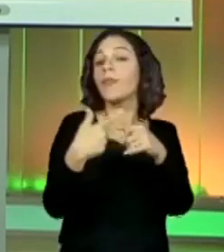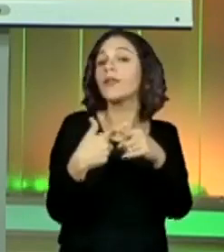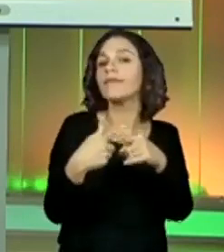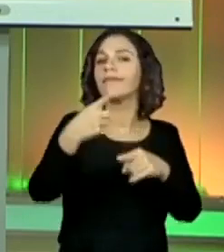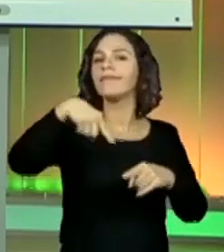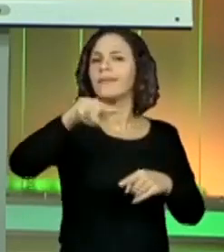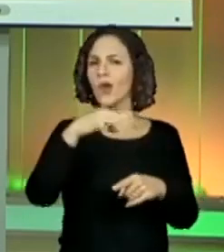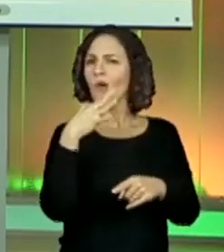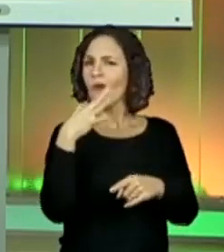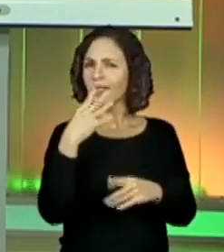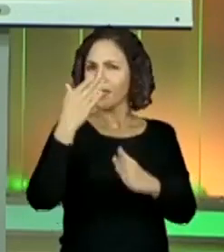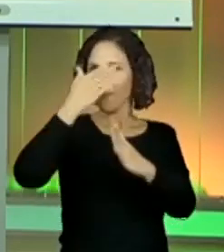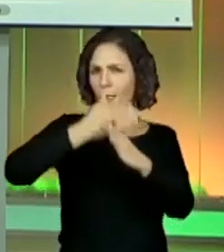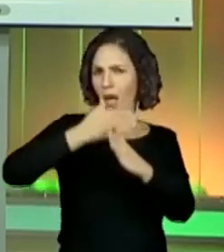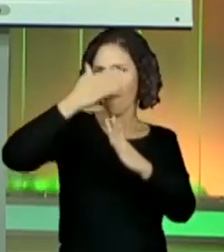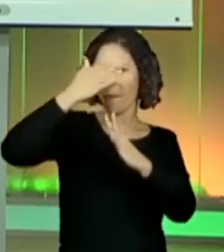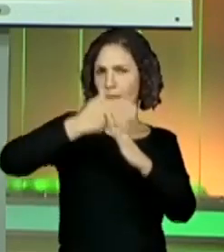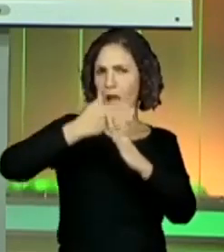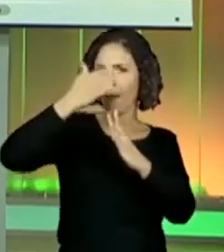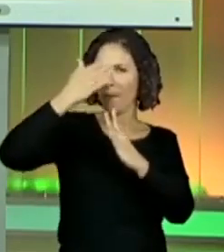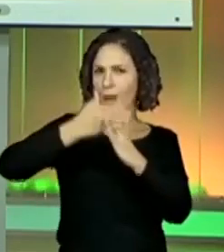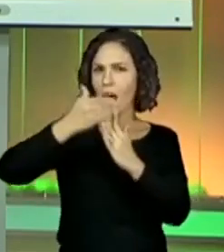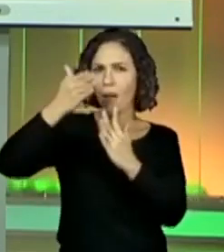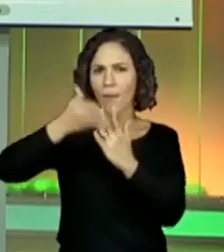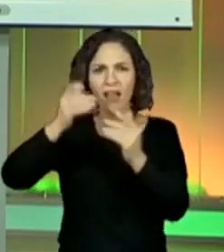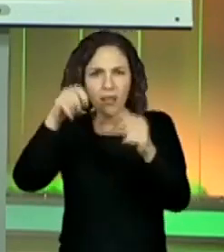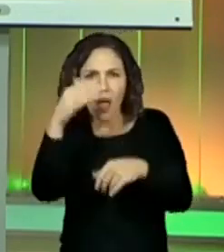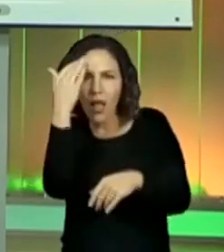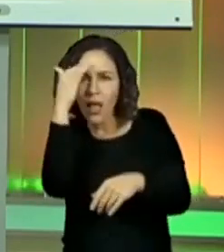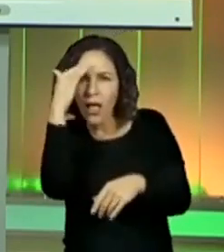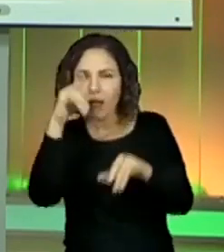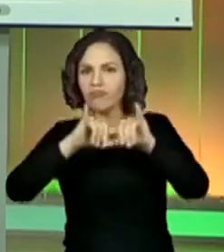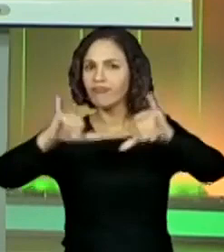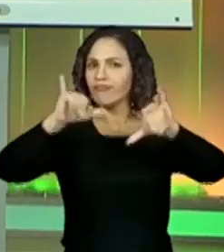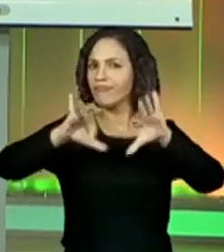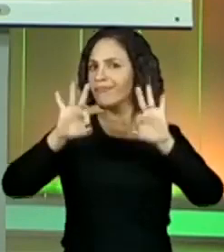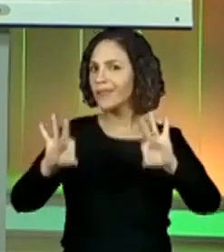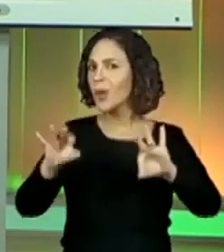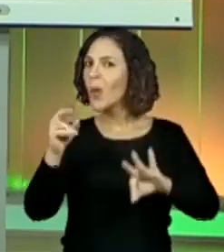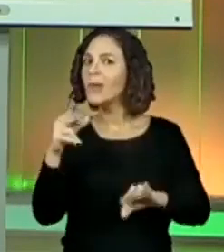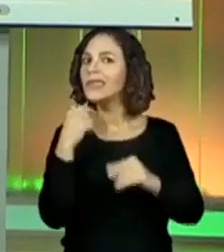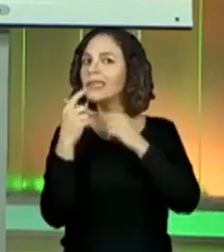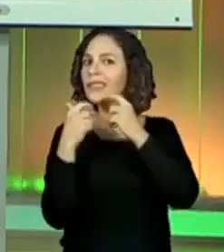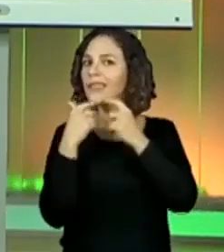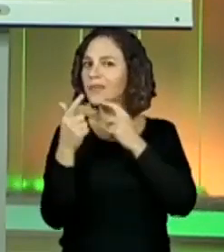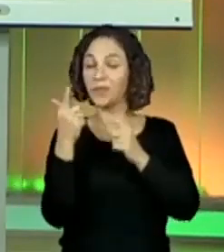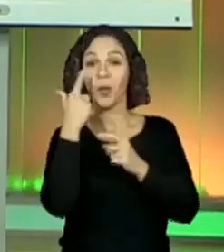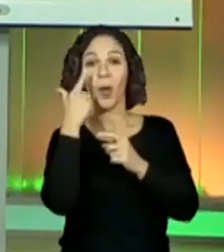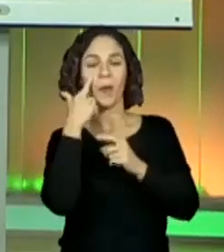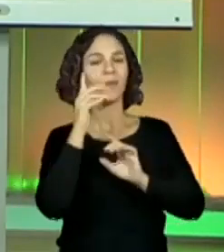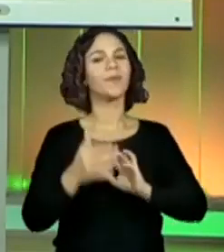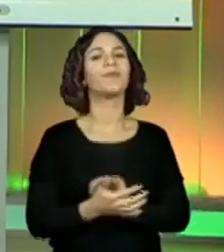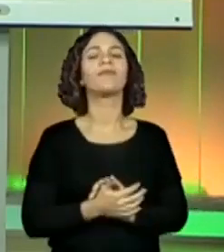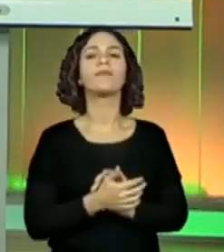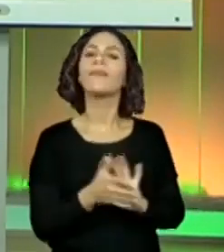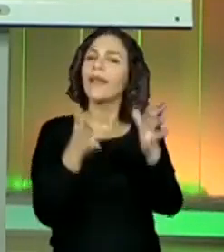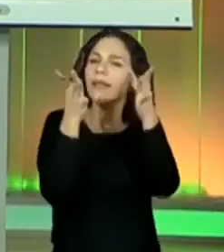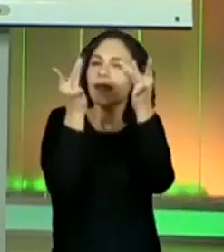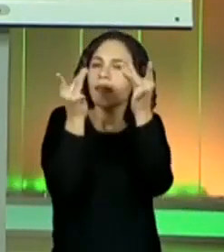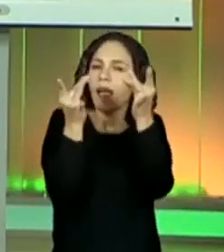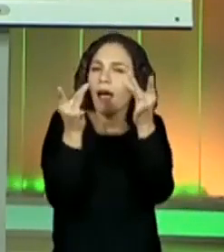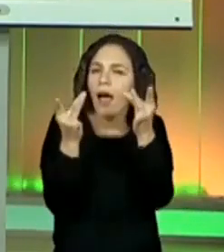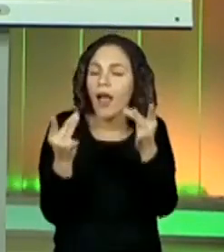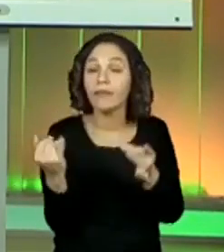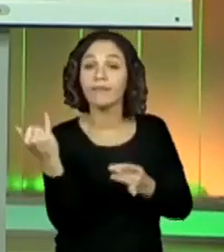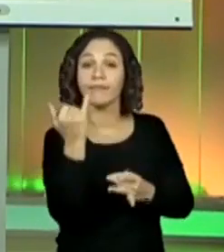essa ideia de parcelamento? A gente entende esse anúncio aí? Vamos dar uma olhadinha? Ó, tem alguns detalhes aqui,